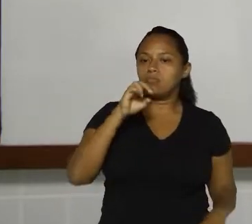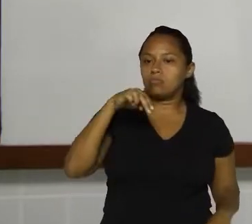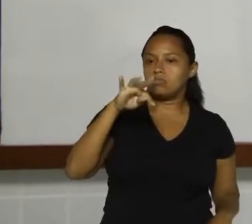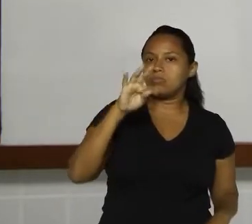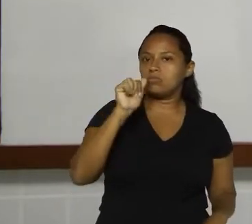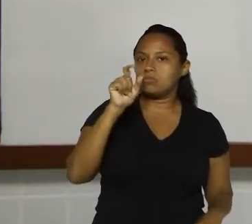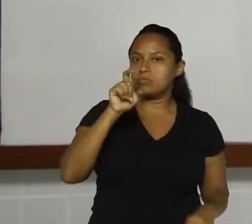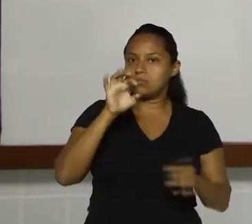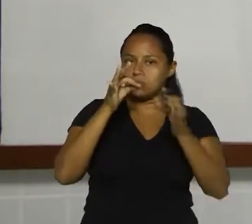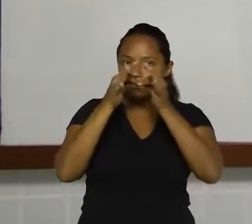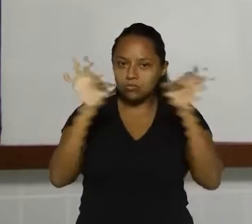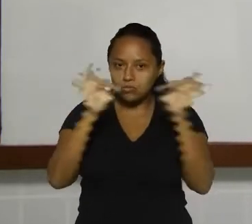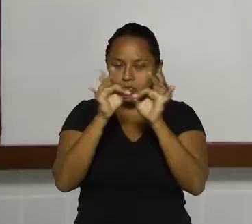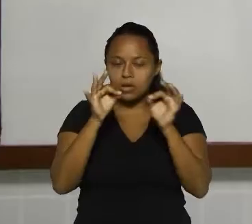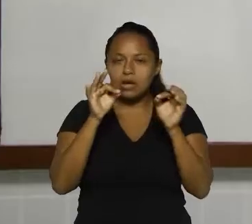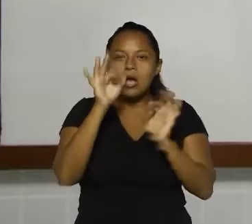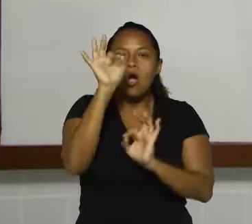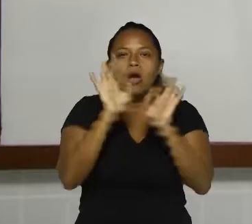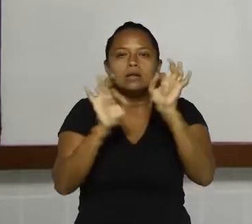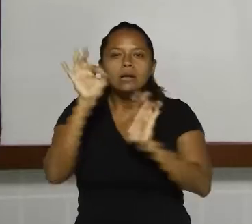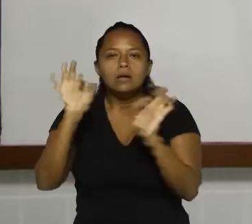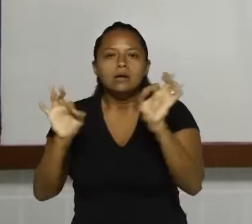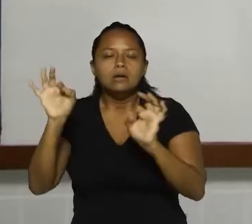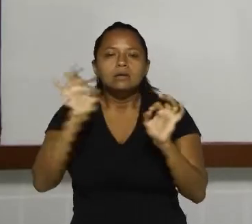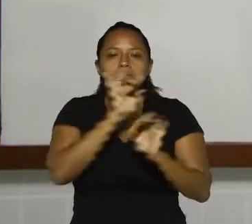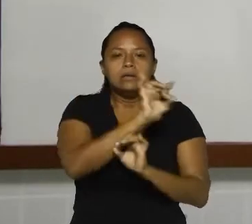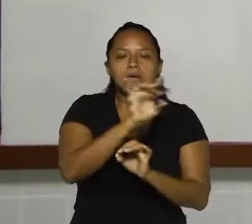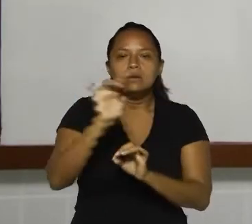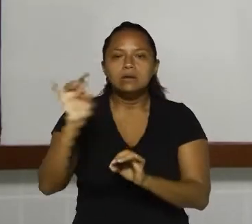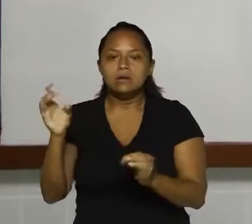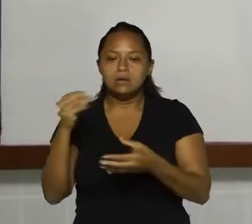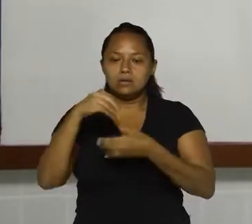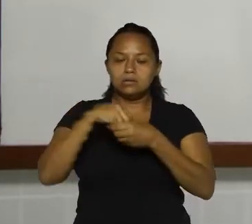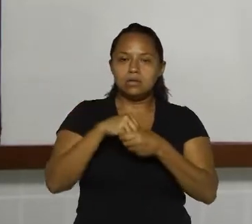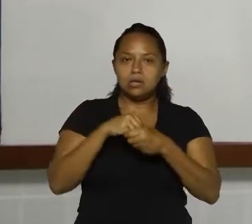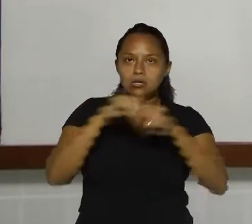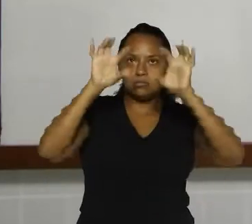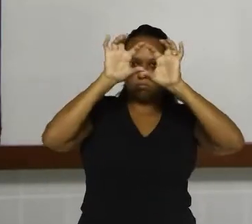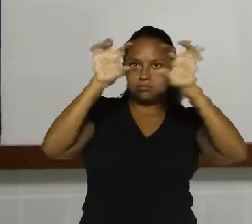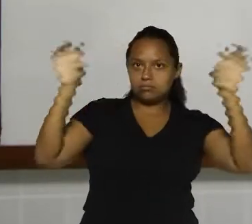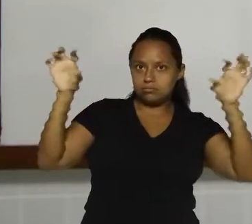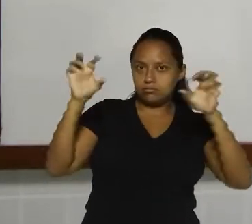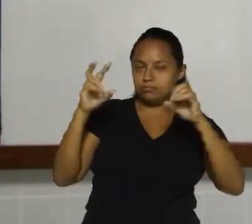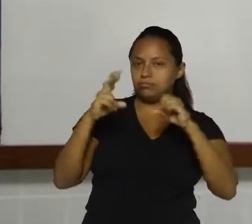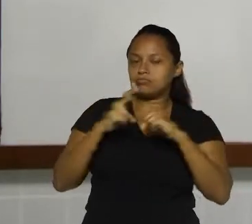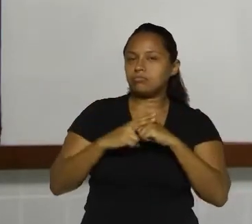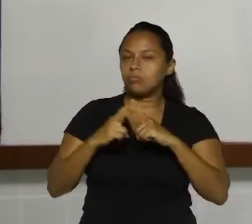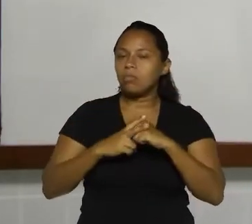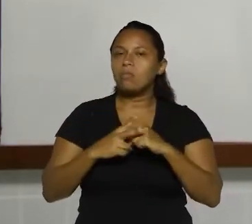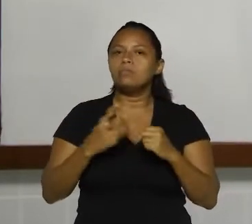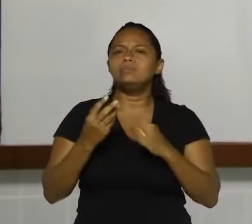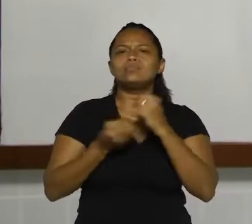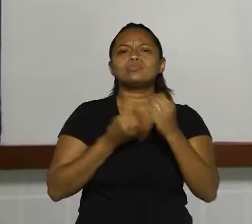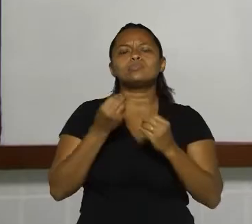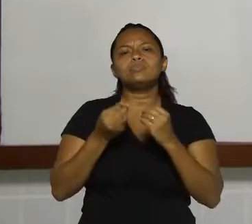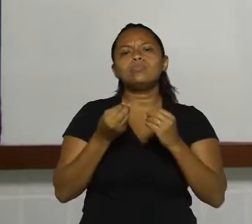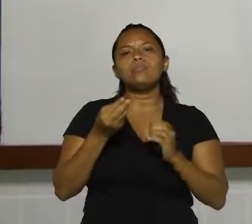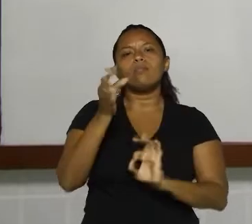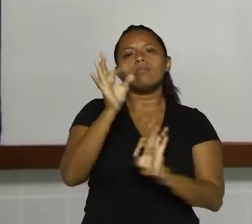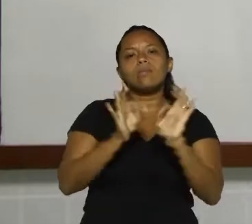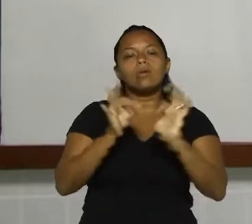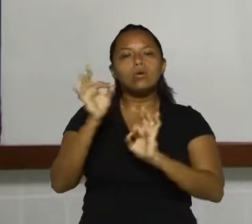relação com a organização dos elementos dentro do enunciado verbal. Ou seja, como a gente